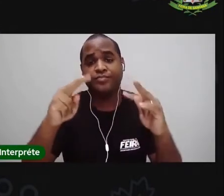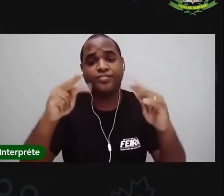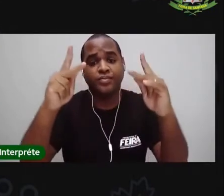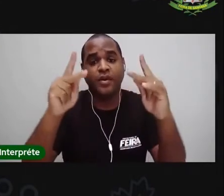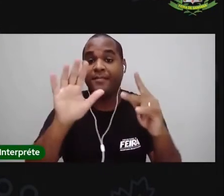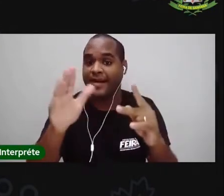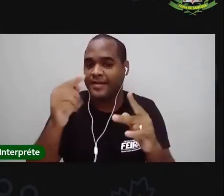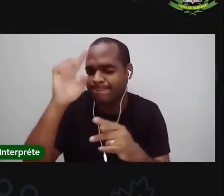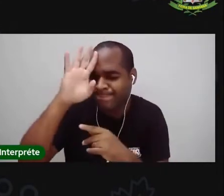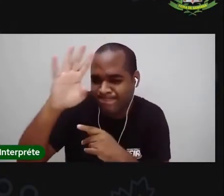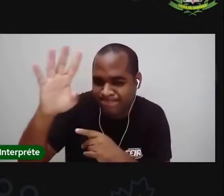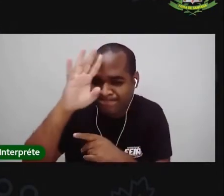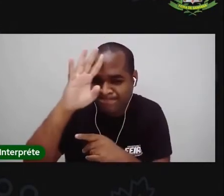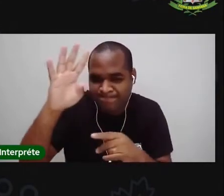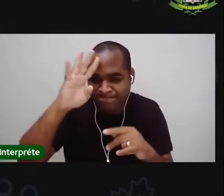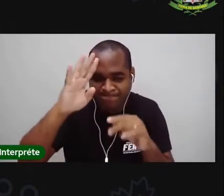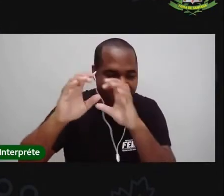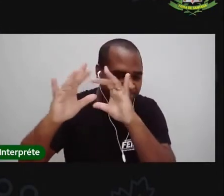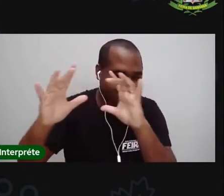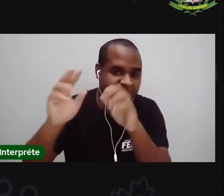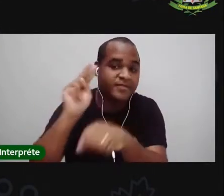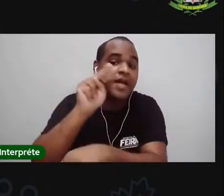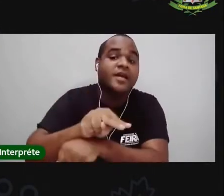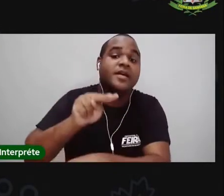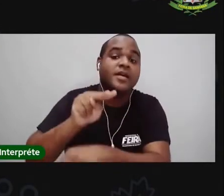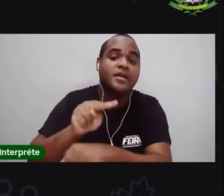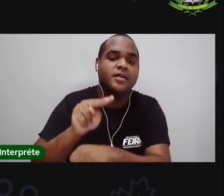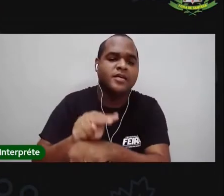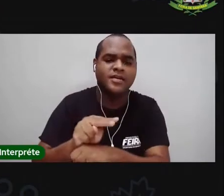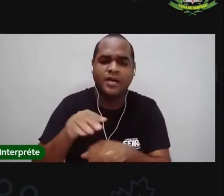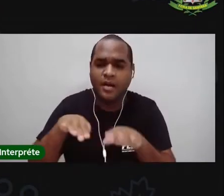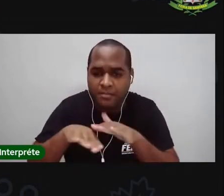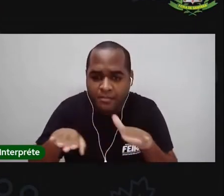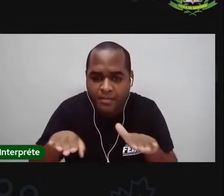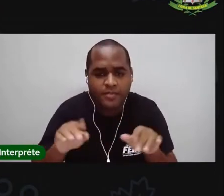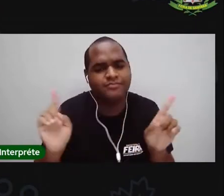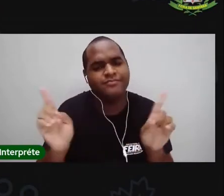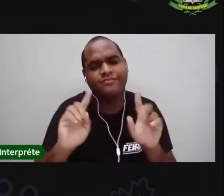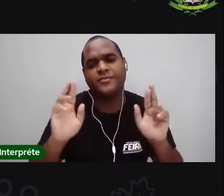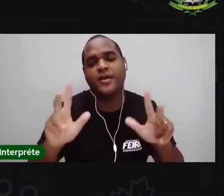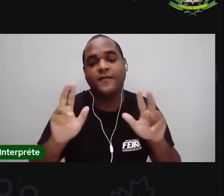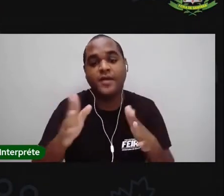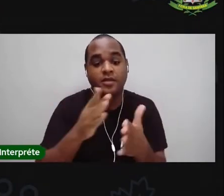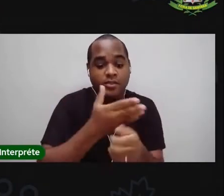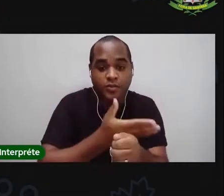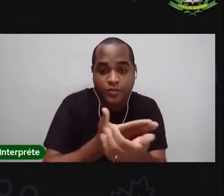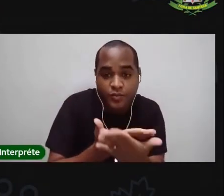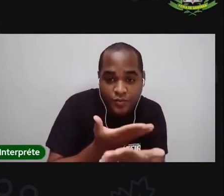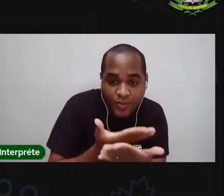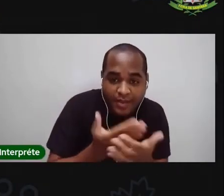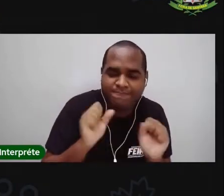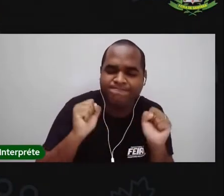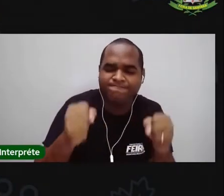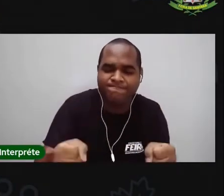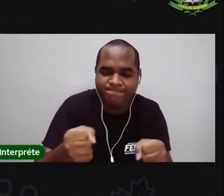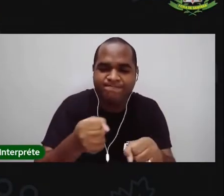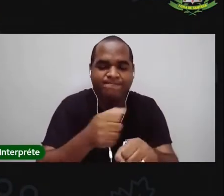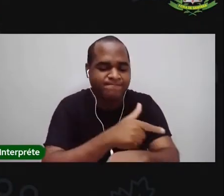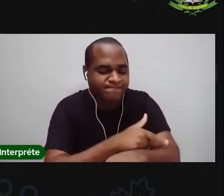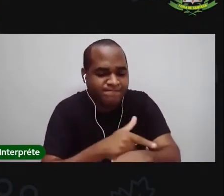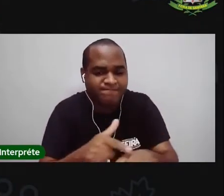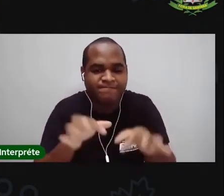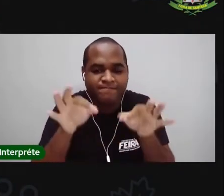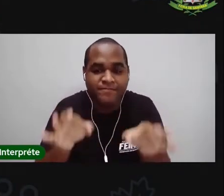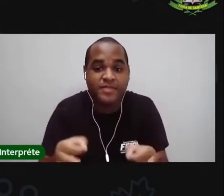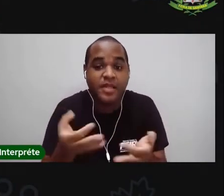esperança não pode morrer. Não podemos deixar de acreditar na educação e nem em vocês. Nós,